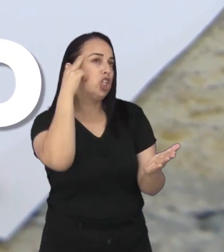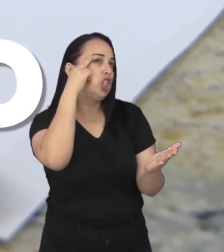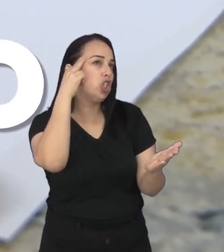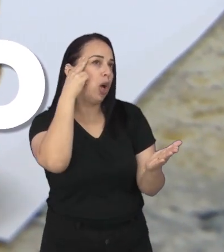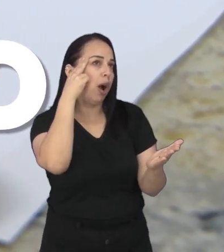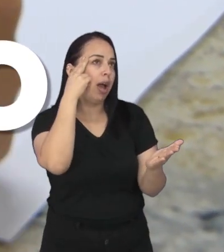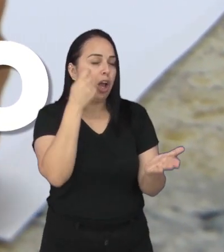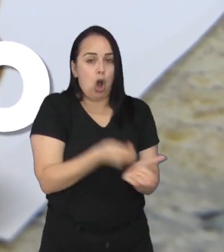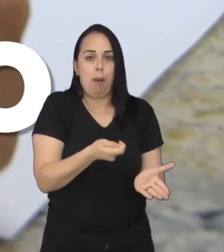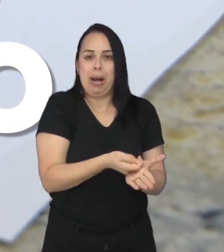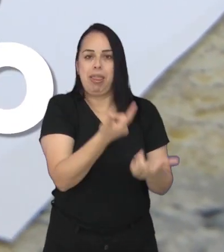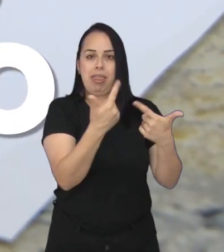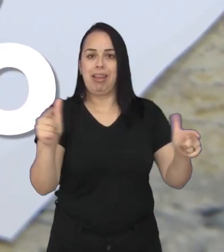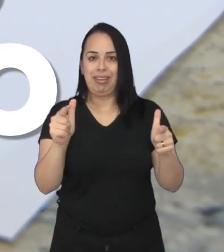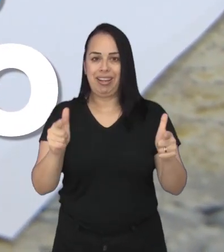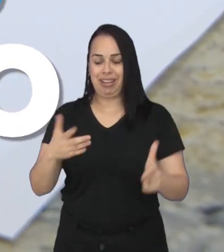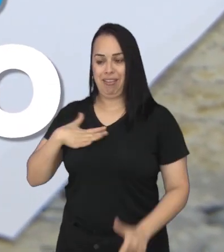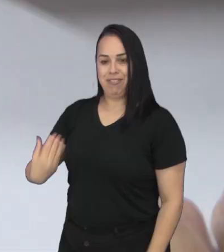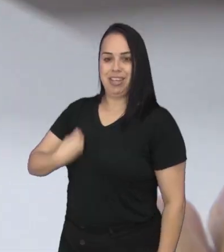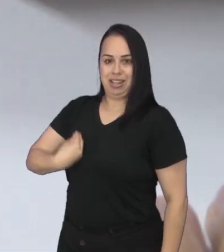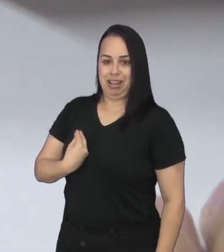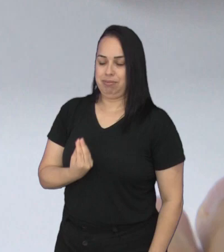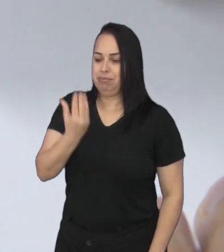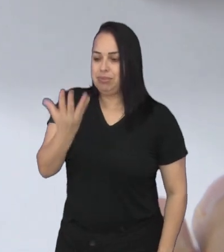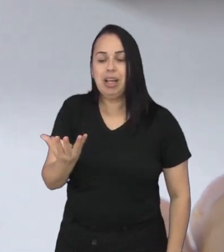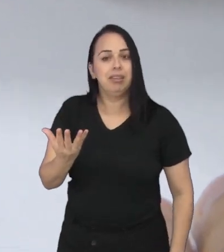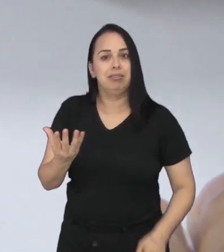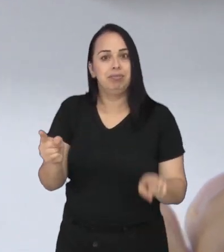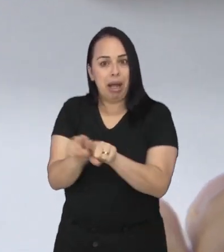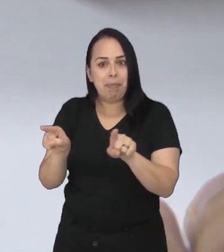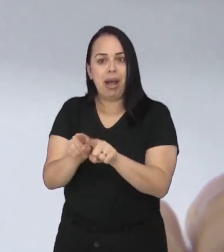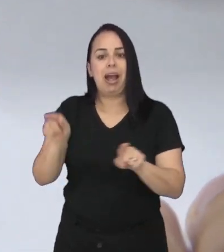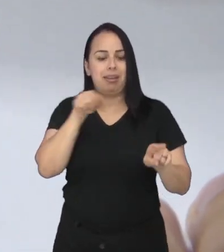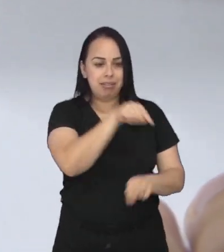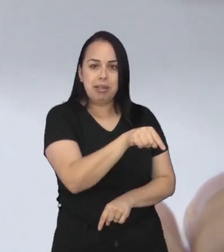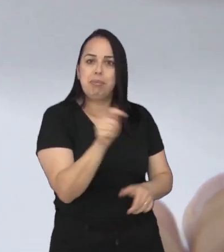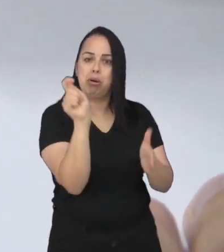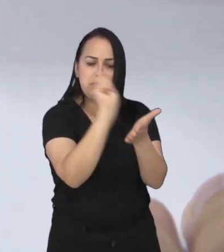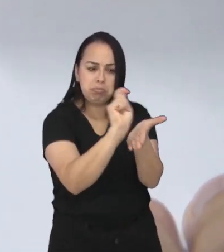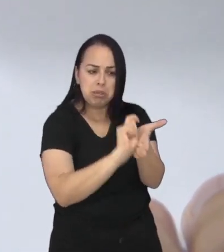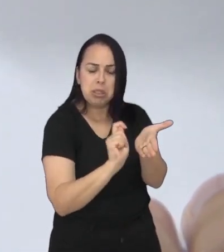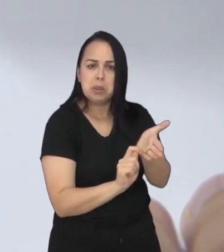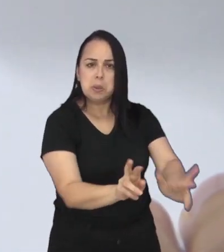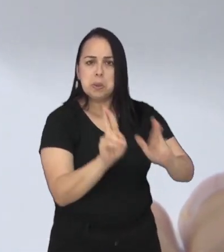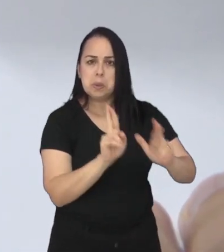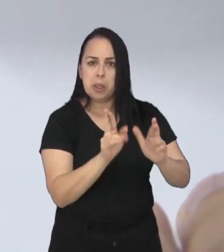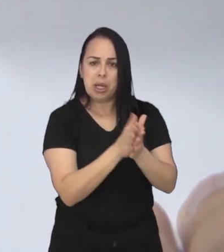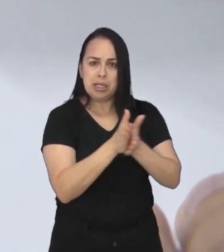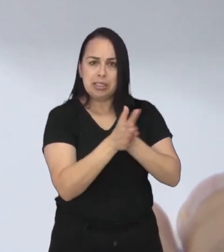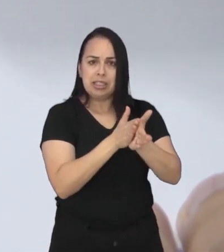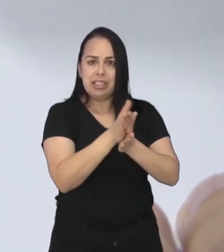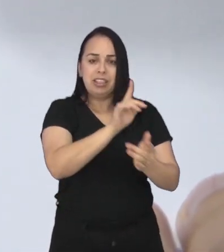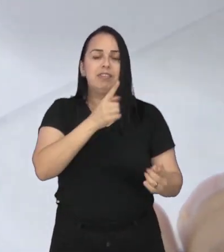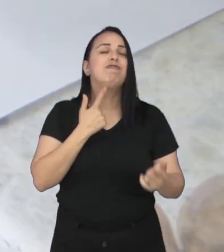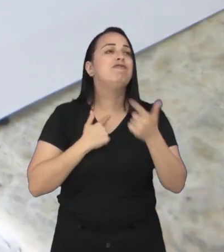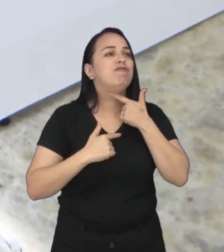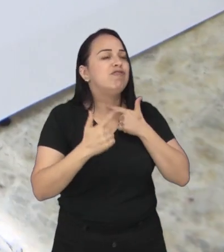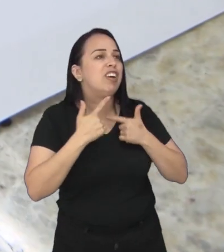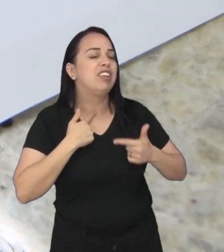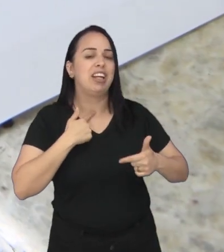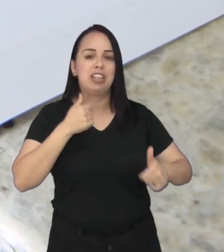coisa, sem cobranças ou exigências. Nesse espaço, podemos projetar, escrever ou desenhar expectativas,